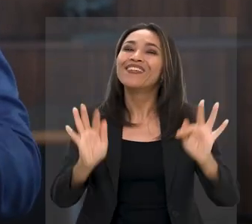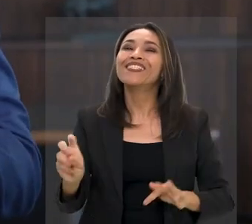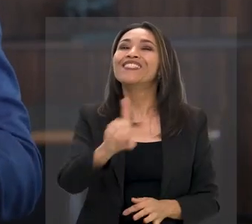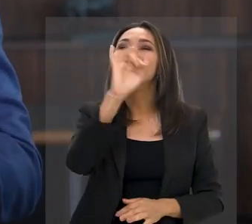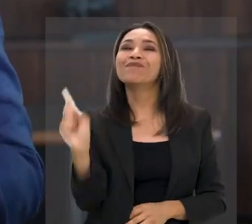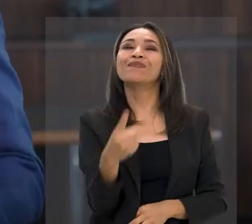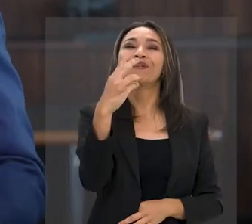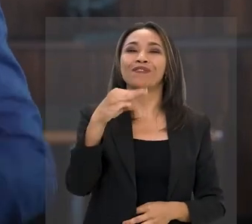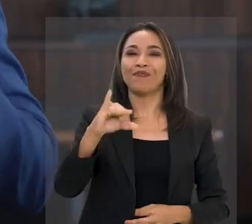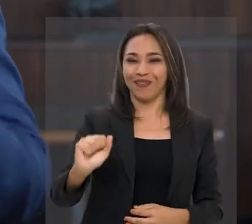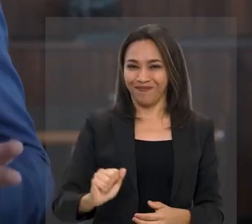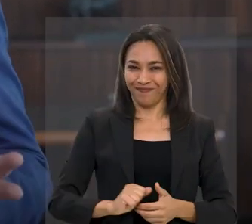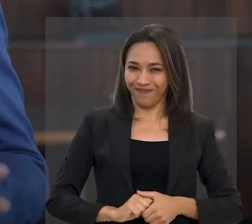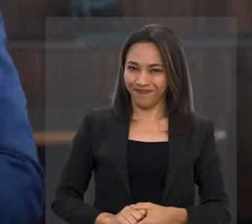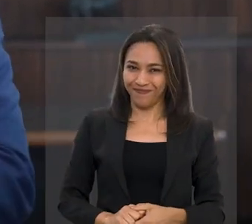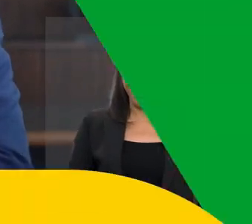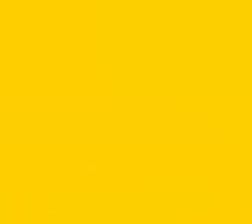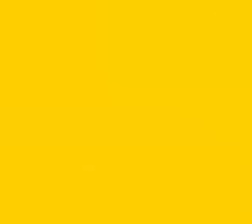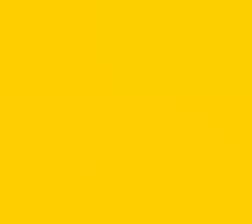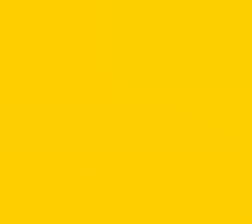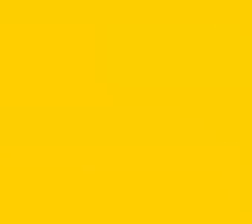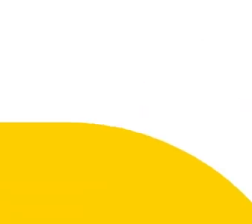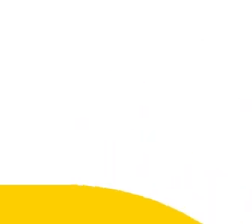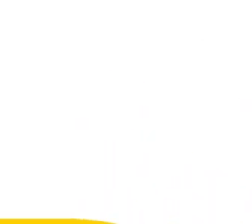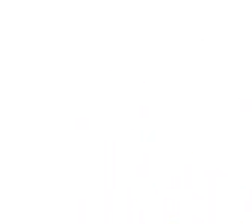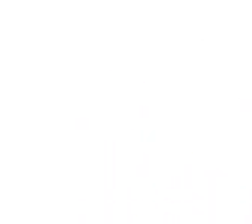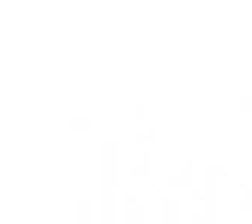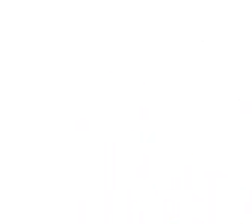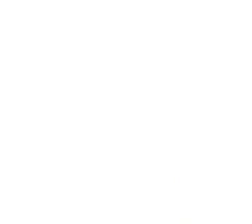Muito obrigado e feliz 1º de maio.